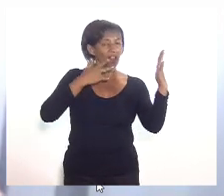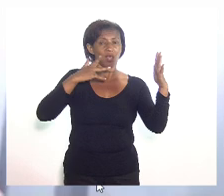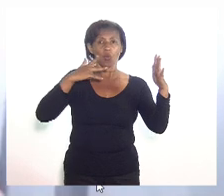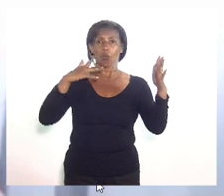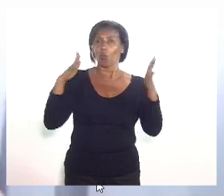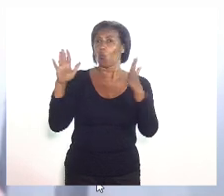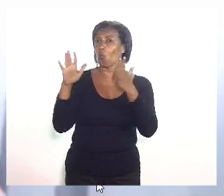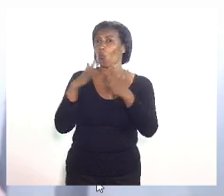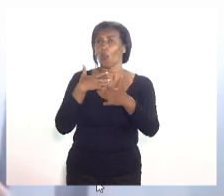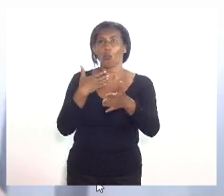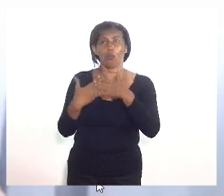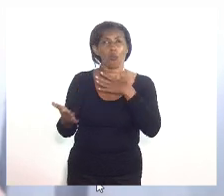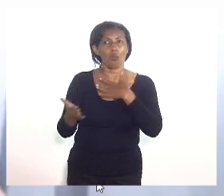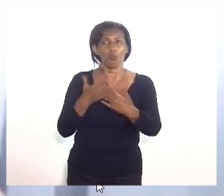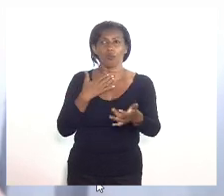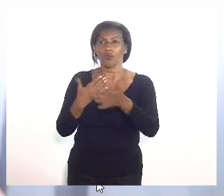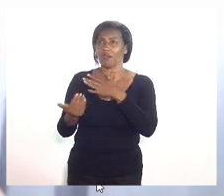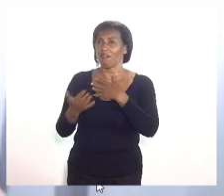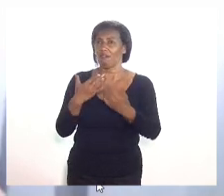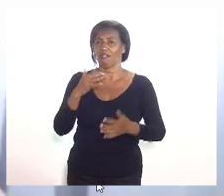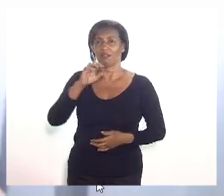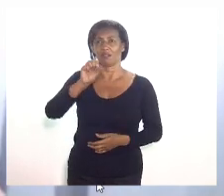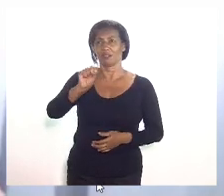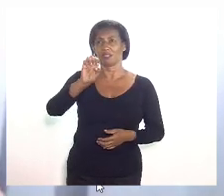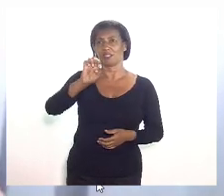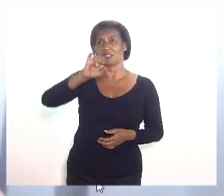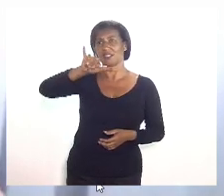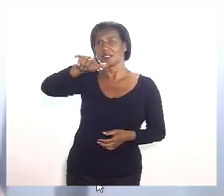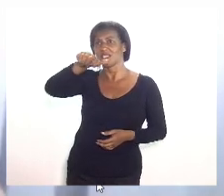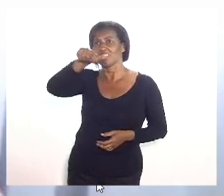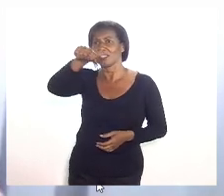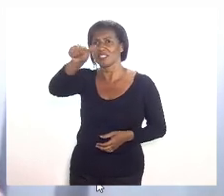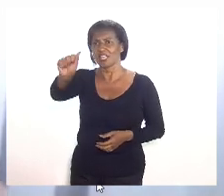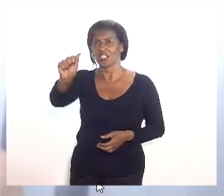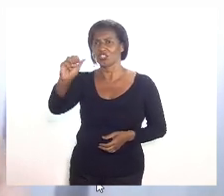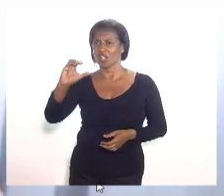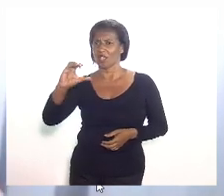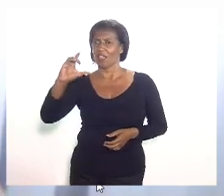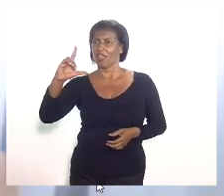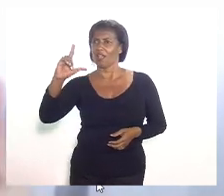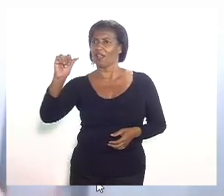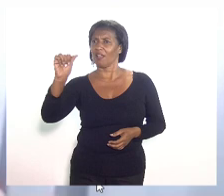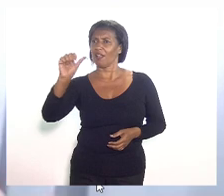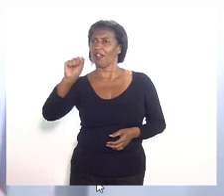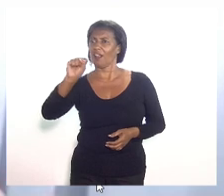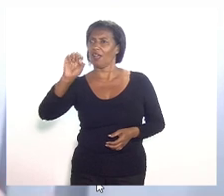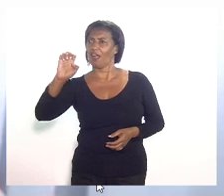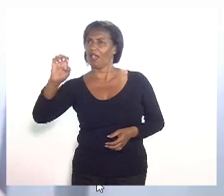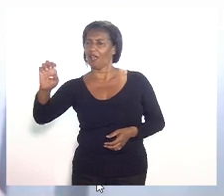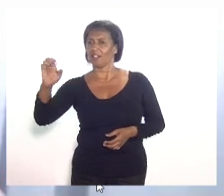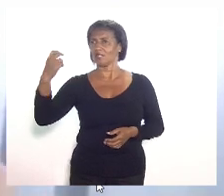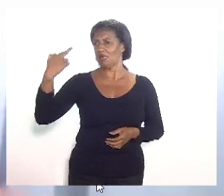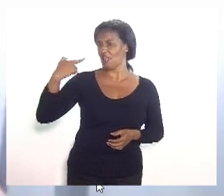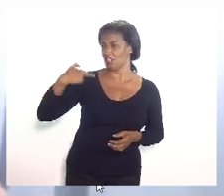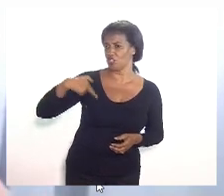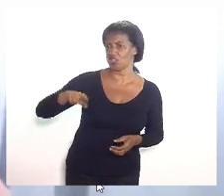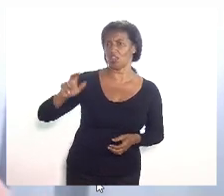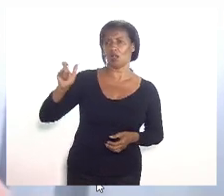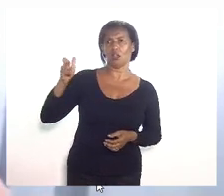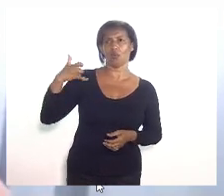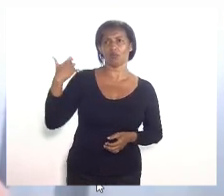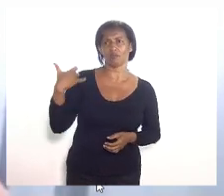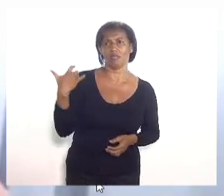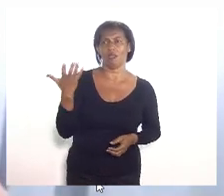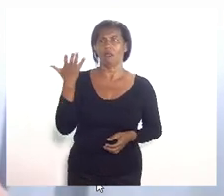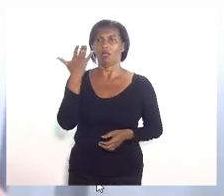violência independente... Aí eu não coloco independente. Em relação à classe, etnia, religião... Então, qualquer que